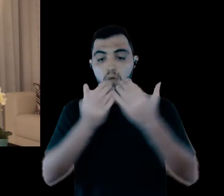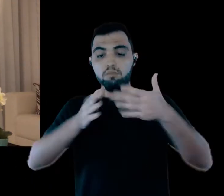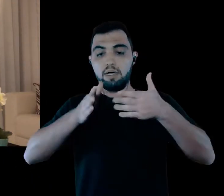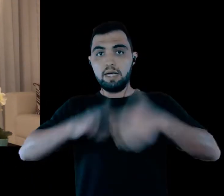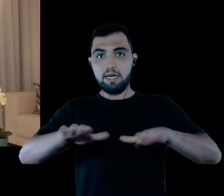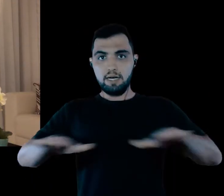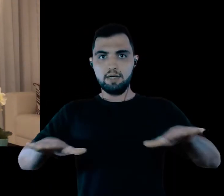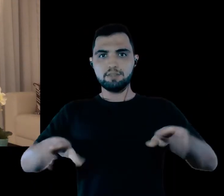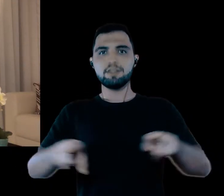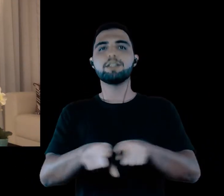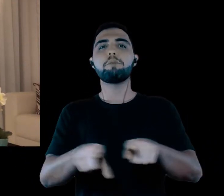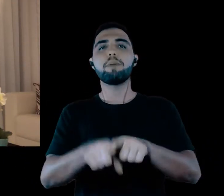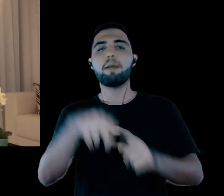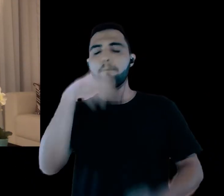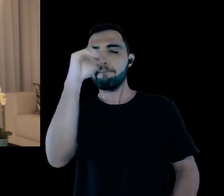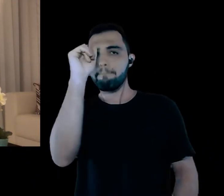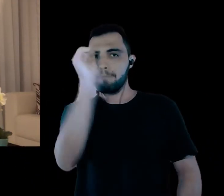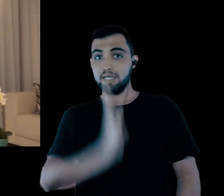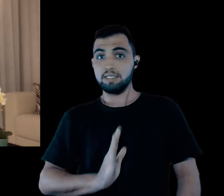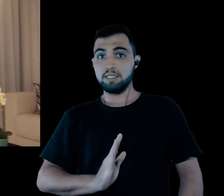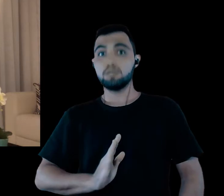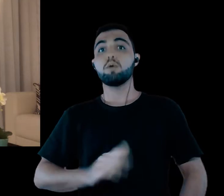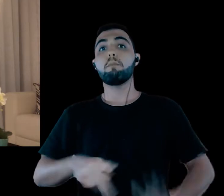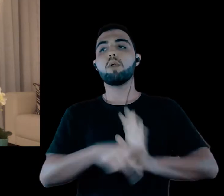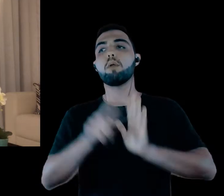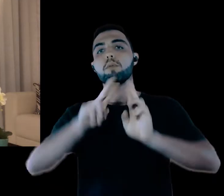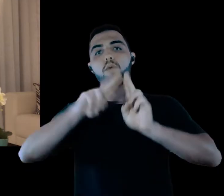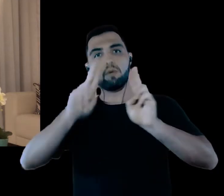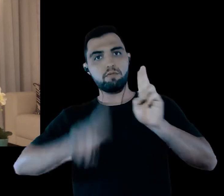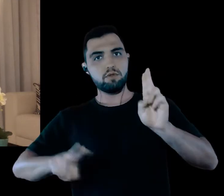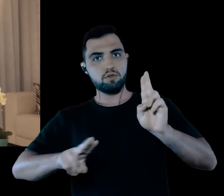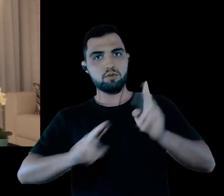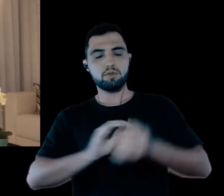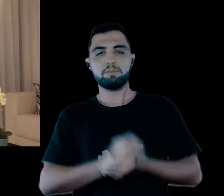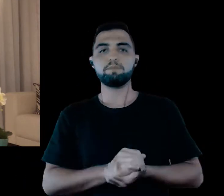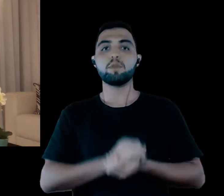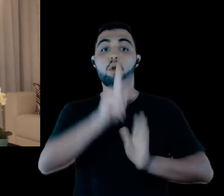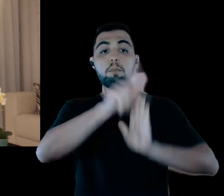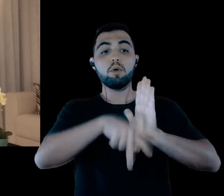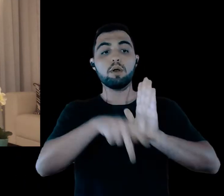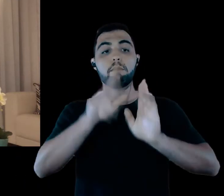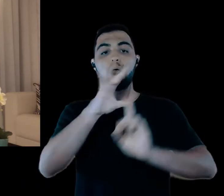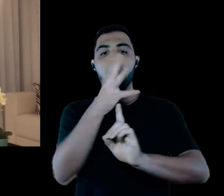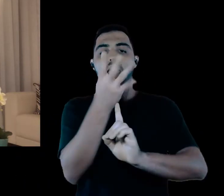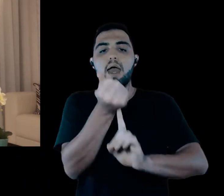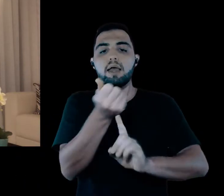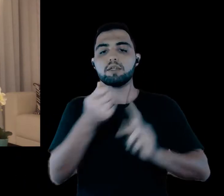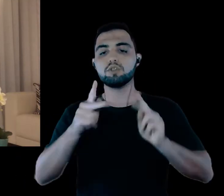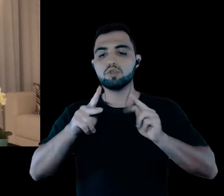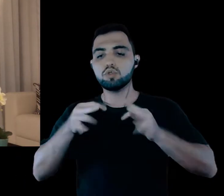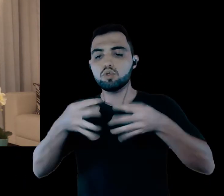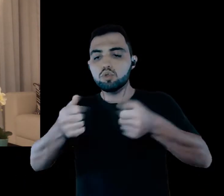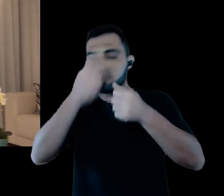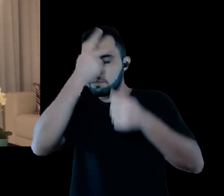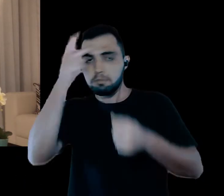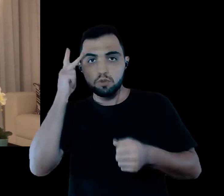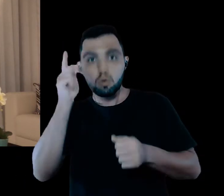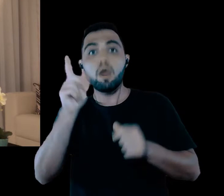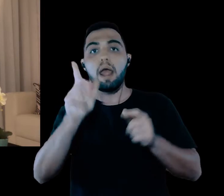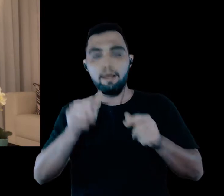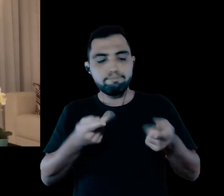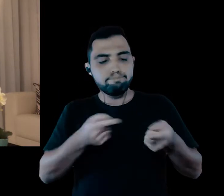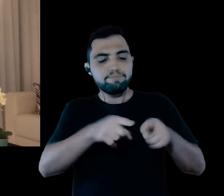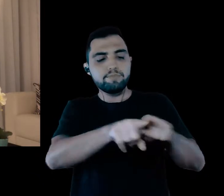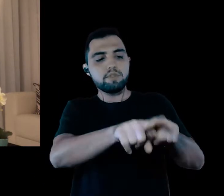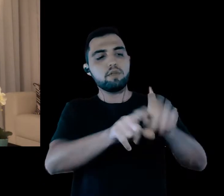dirijo o Coral Infantil da UFRJ e o Coral Brasil Ensemble. O programa Arte de Toda Gente, uma